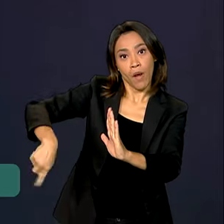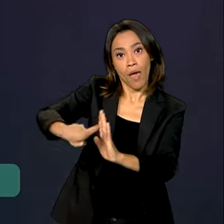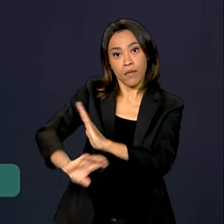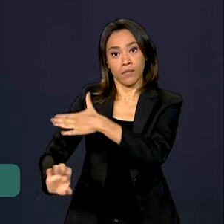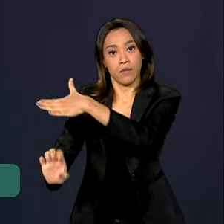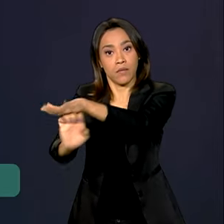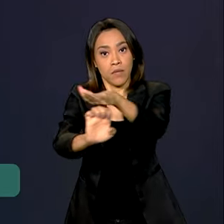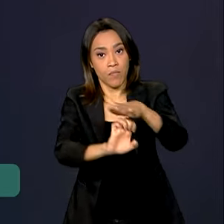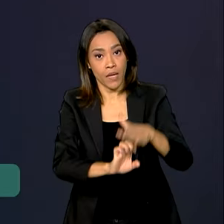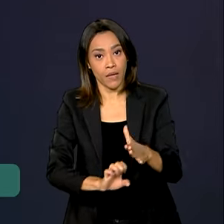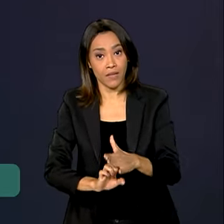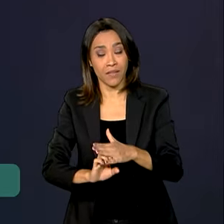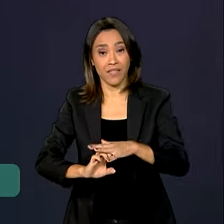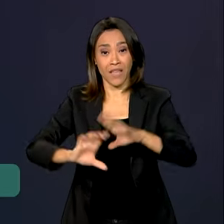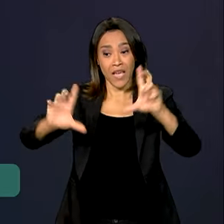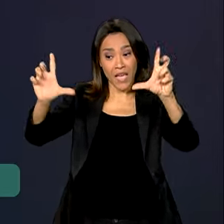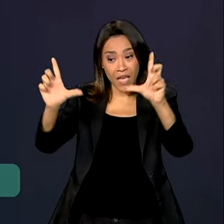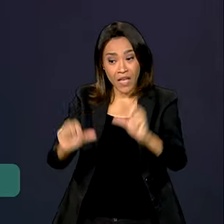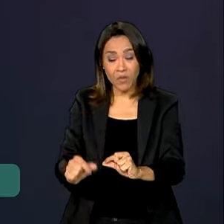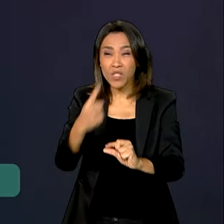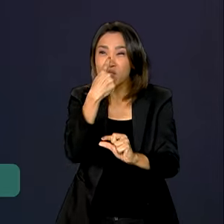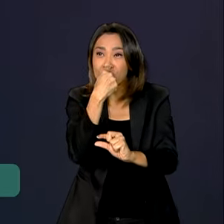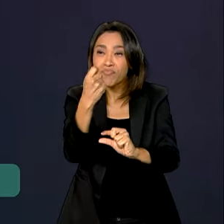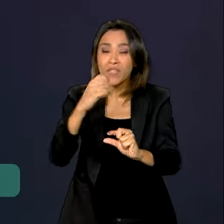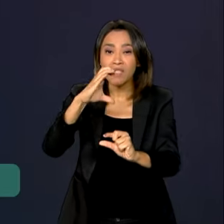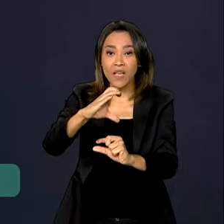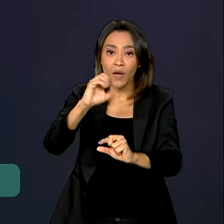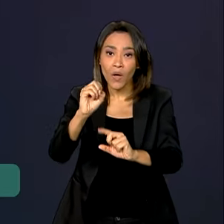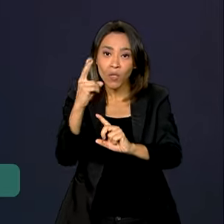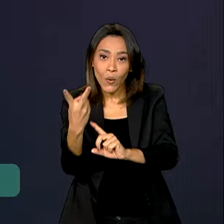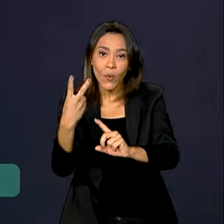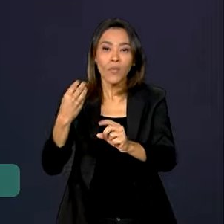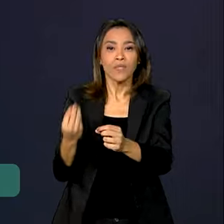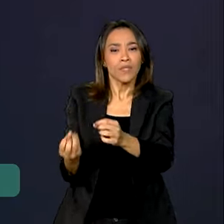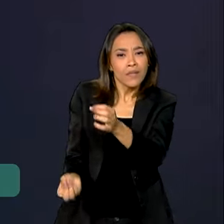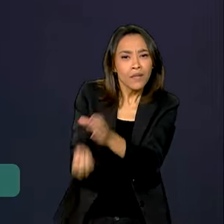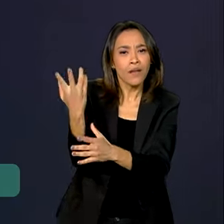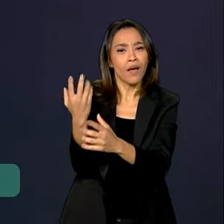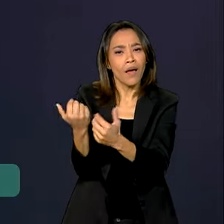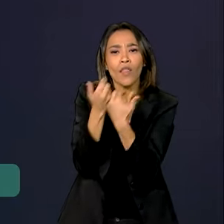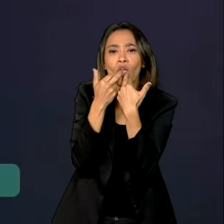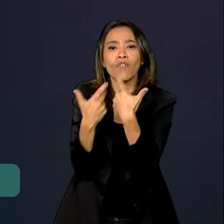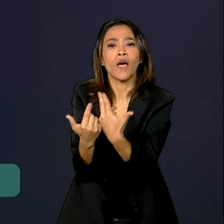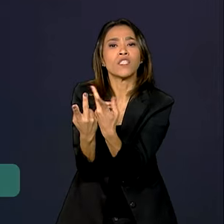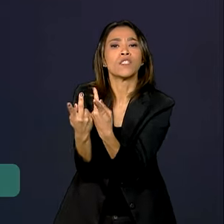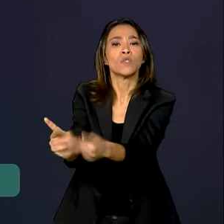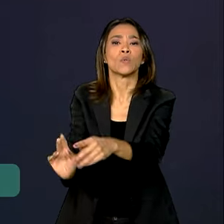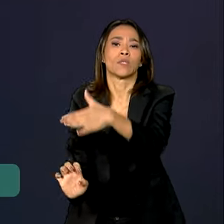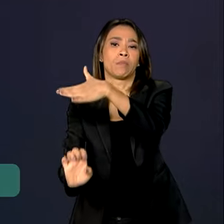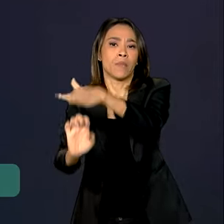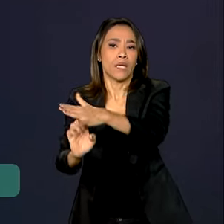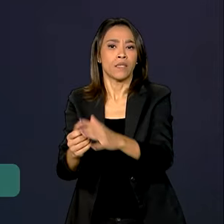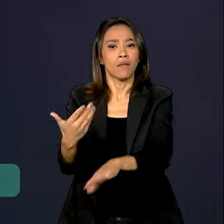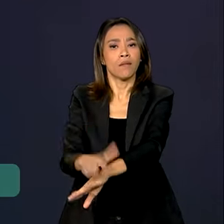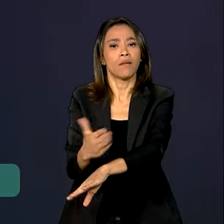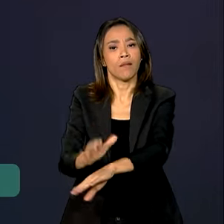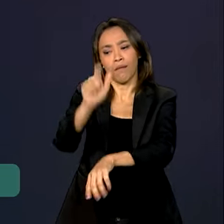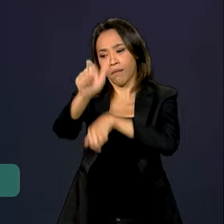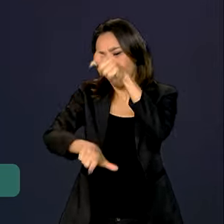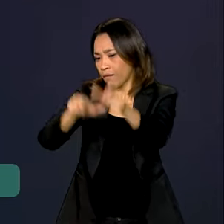descarbonizar, poderem fazer inovação, investir em recursos humanos, na